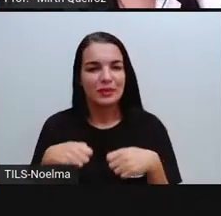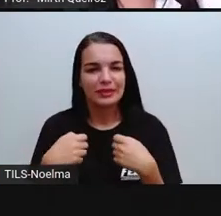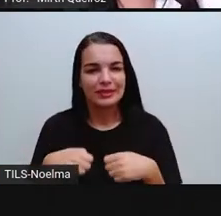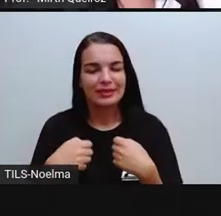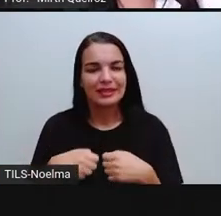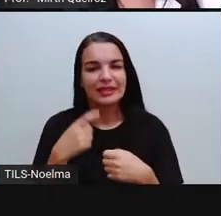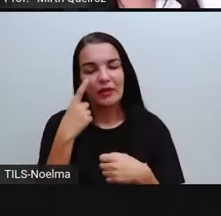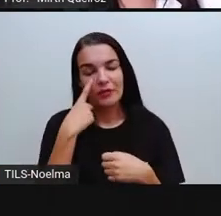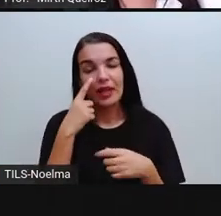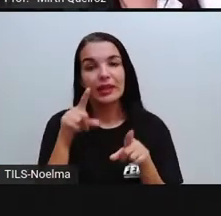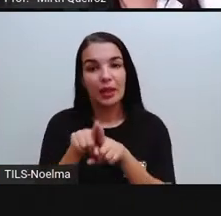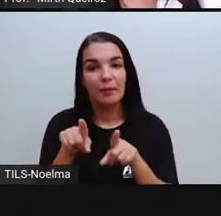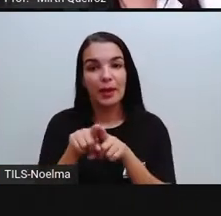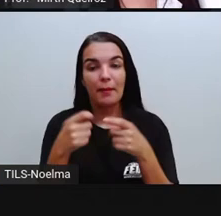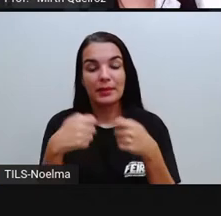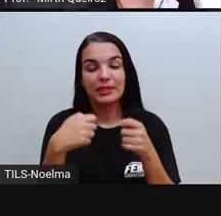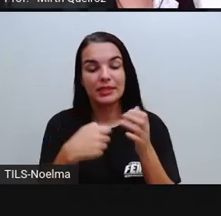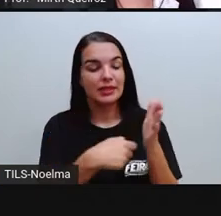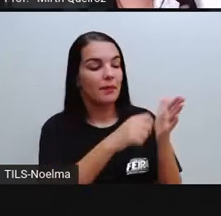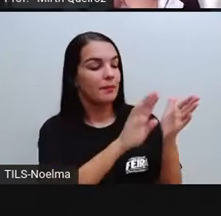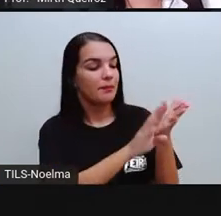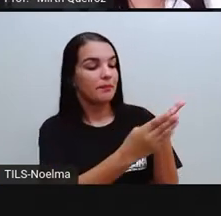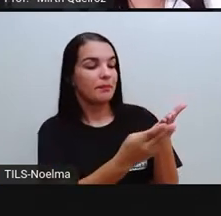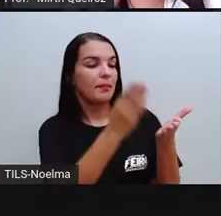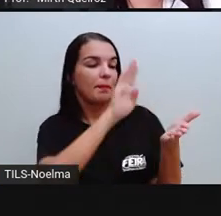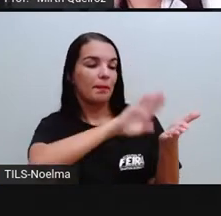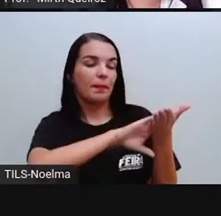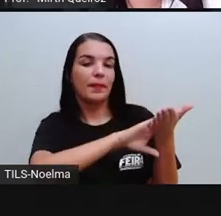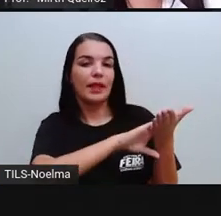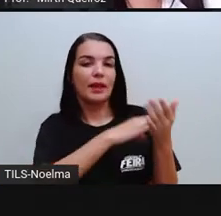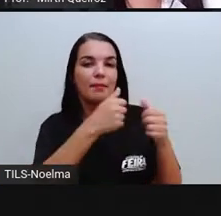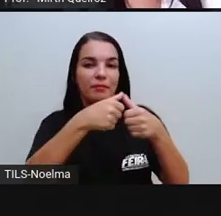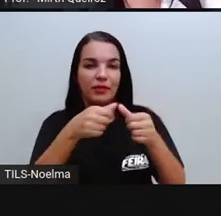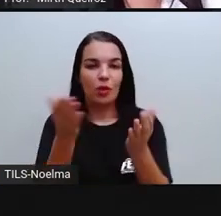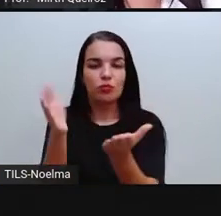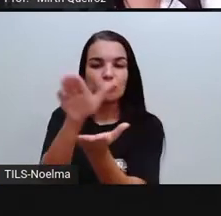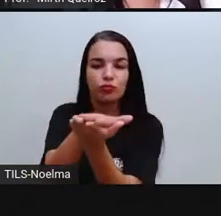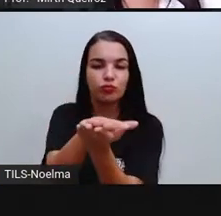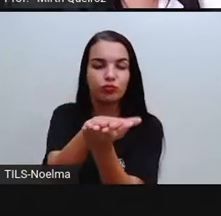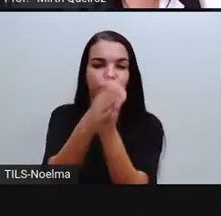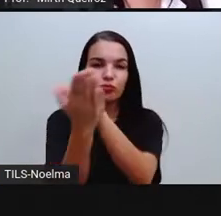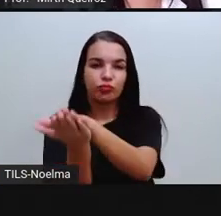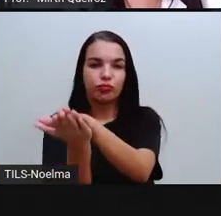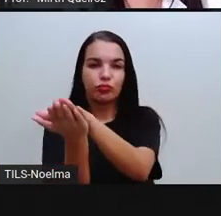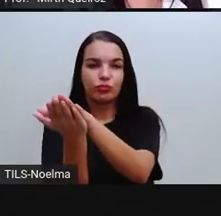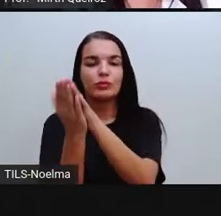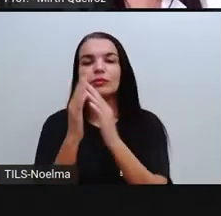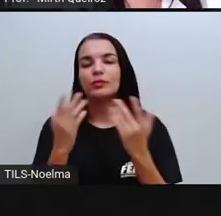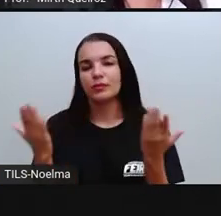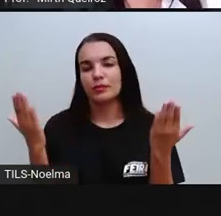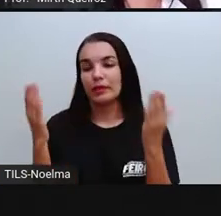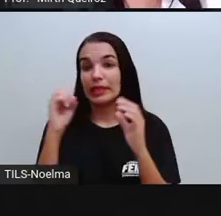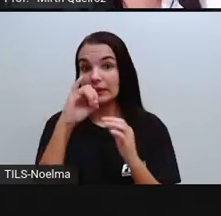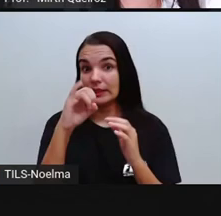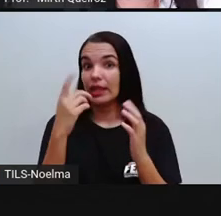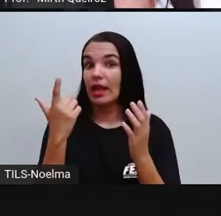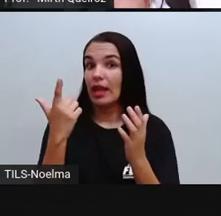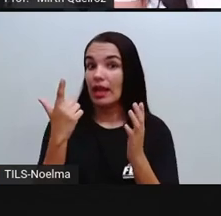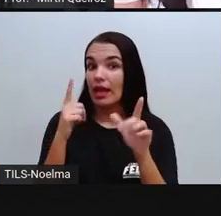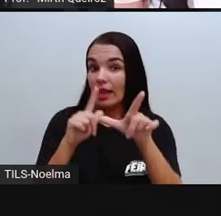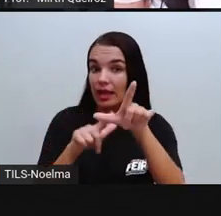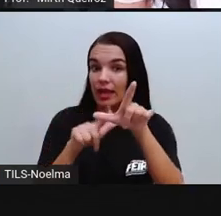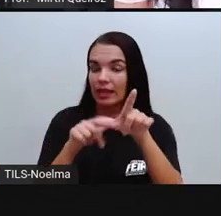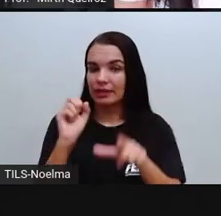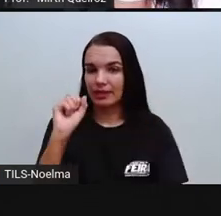para que dê certo, vocês têm que escrever também de trás para frente, para ficar tipo espelhado do espelho para o real, que é o que vocês vão